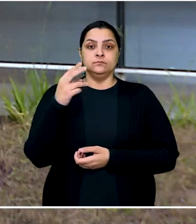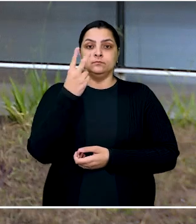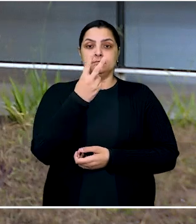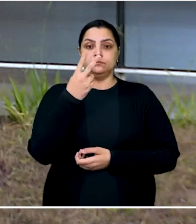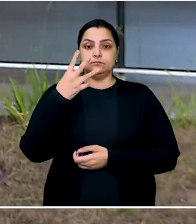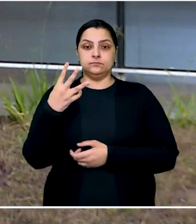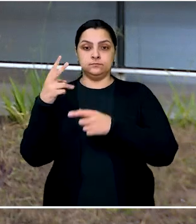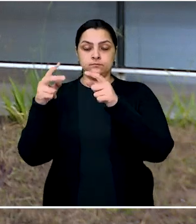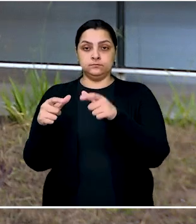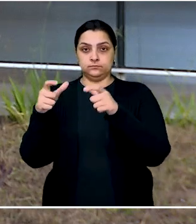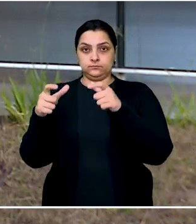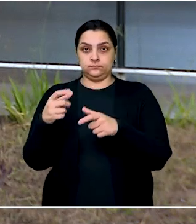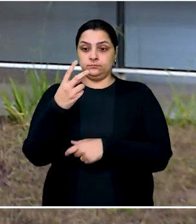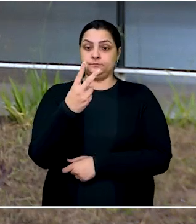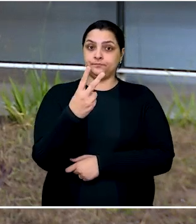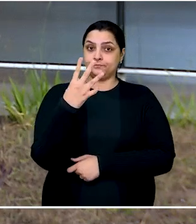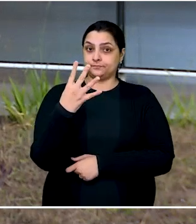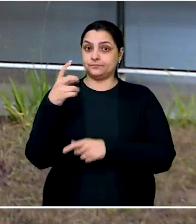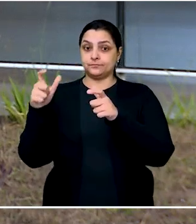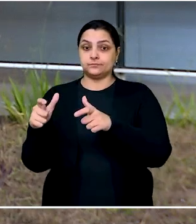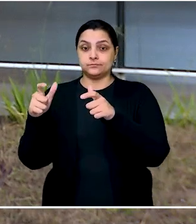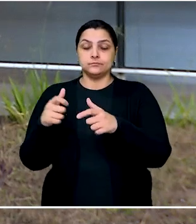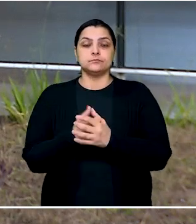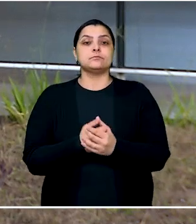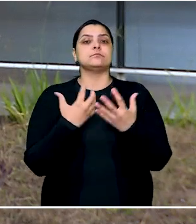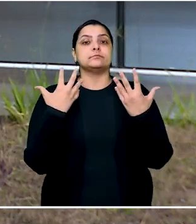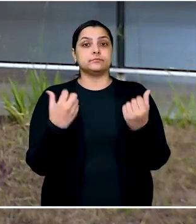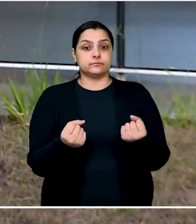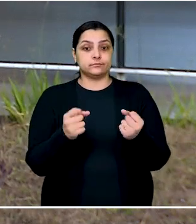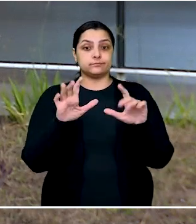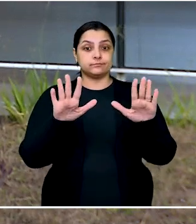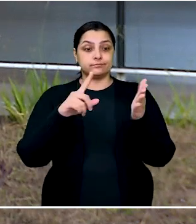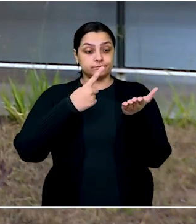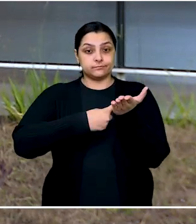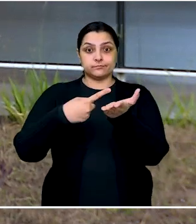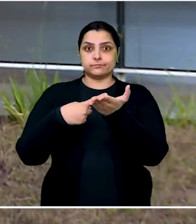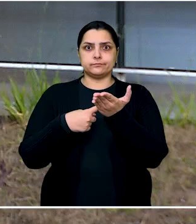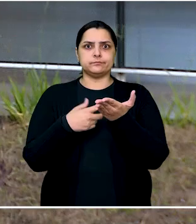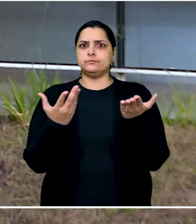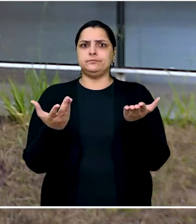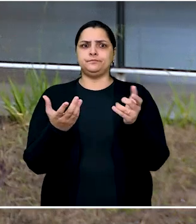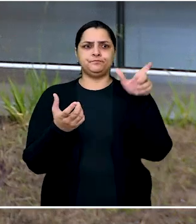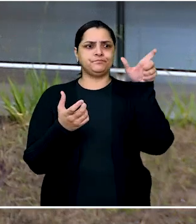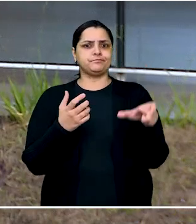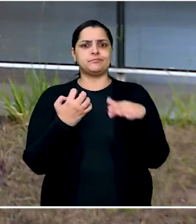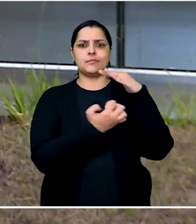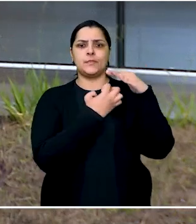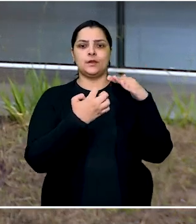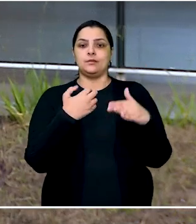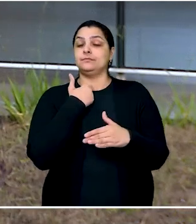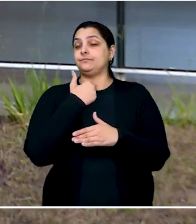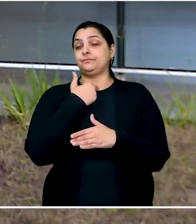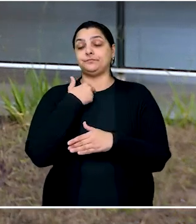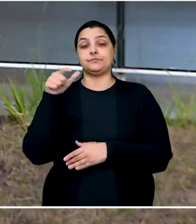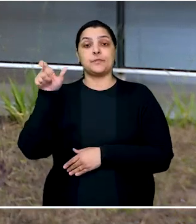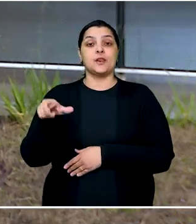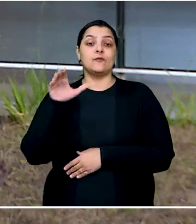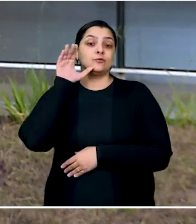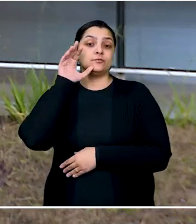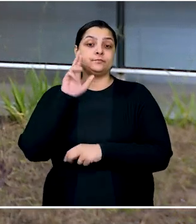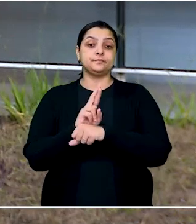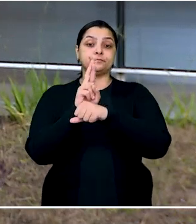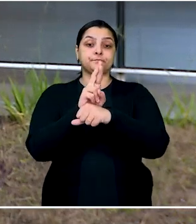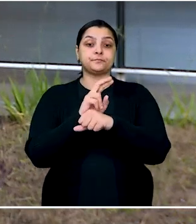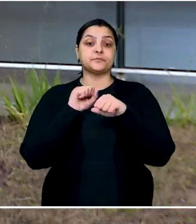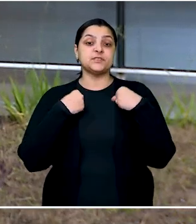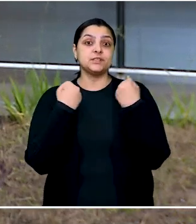24ª região aceitou o pedido. Para o TRT, o acordo foi formulado de forma unilateral, impedindo que o empregado